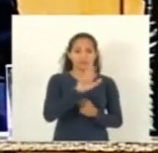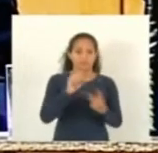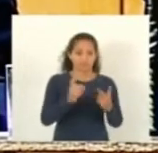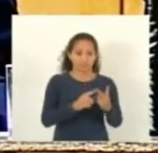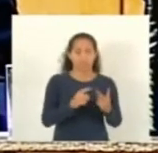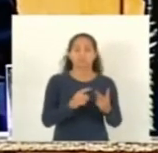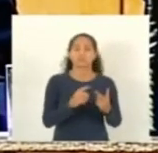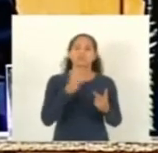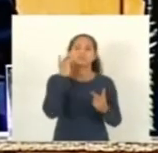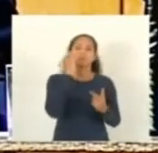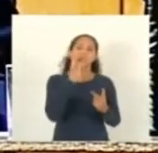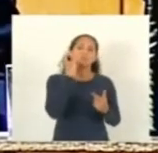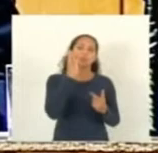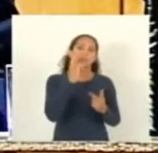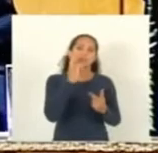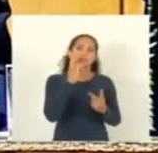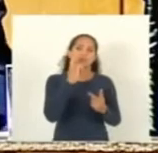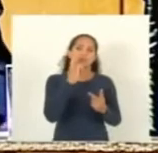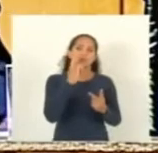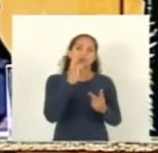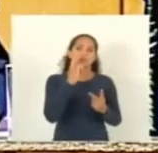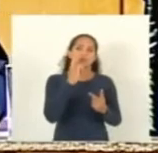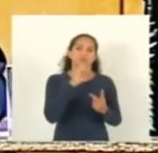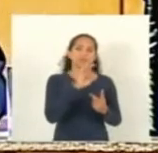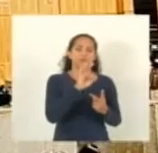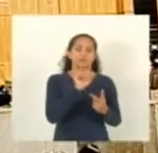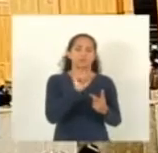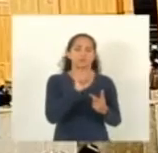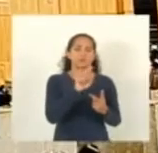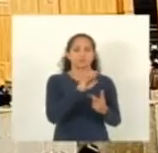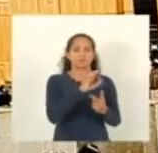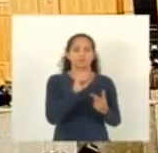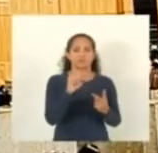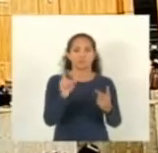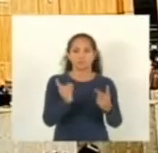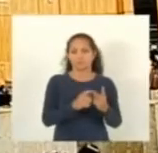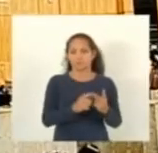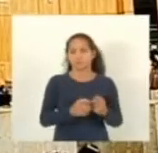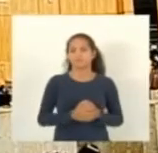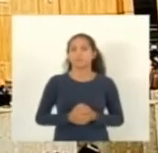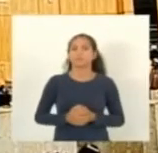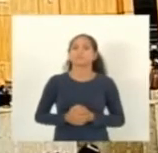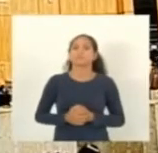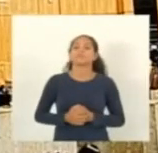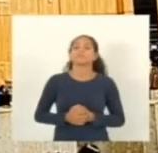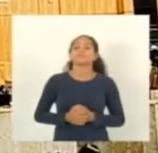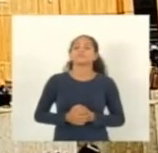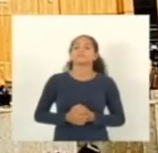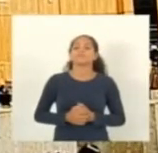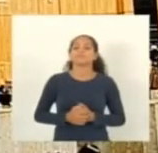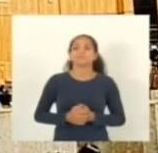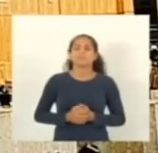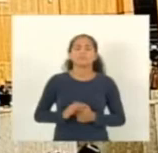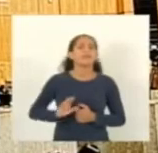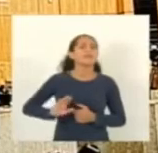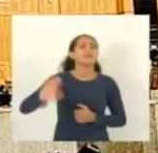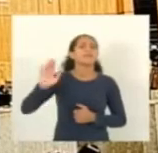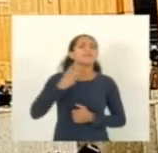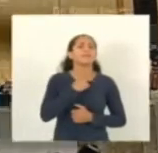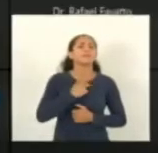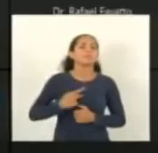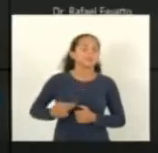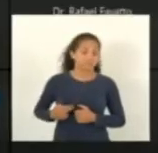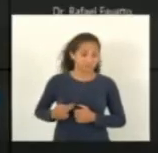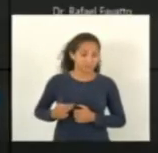deputado doutor Rafael Favato deputado Ferraço eu quero estar presidindo a sessão da